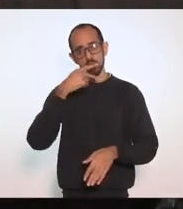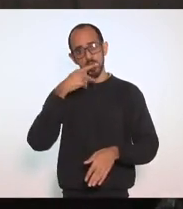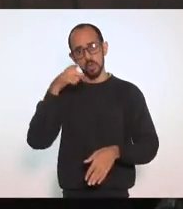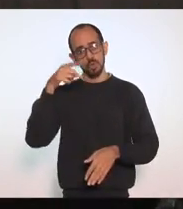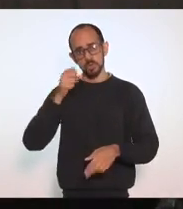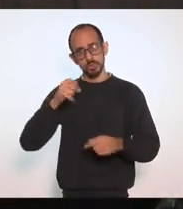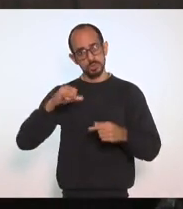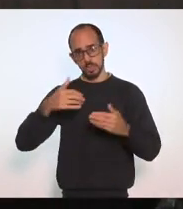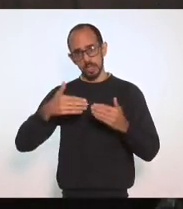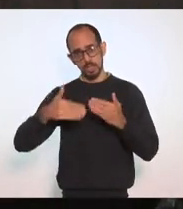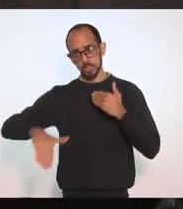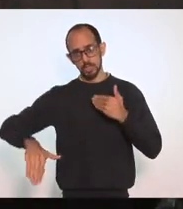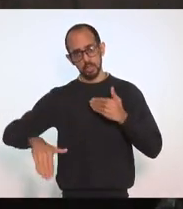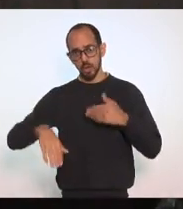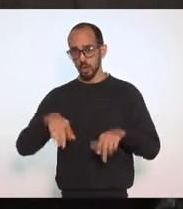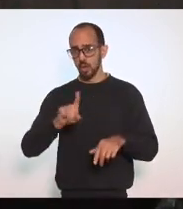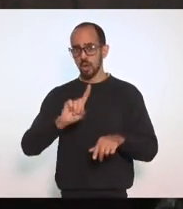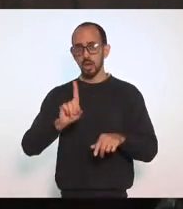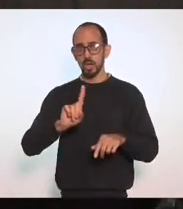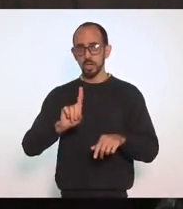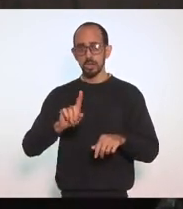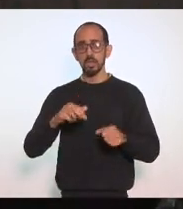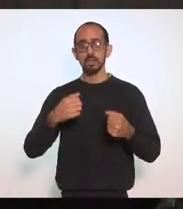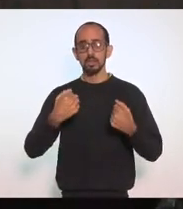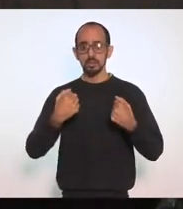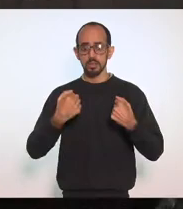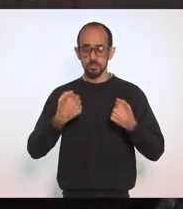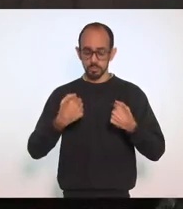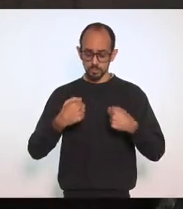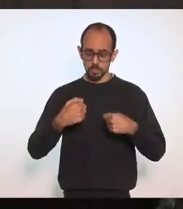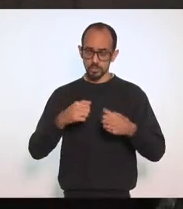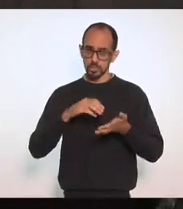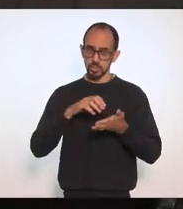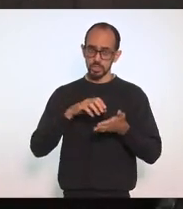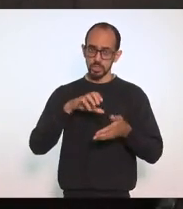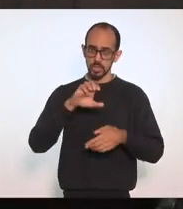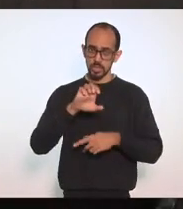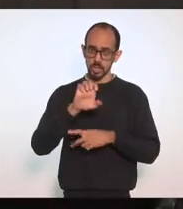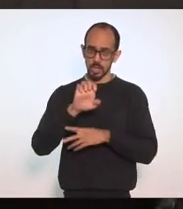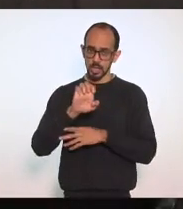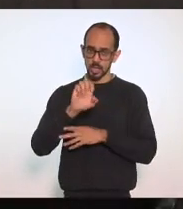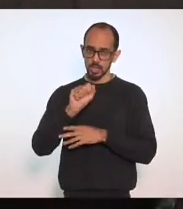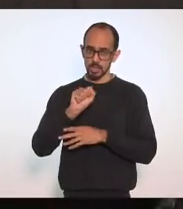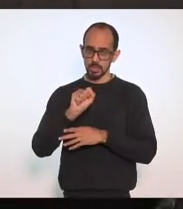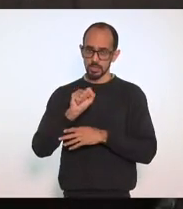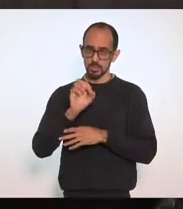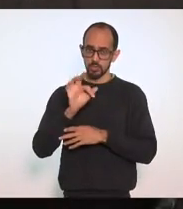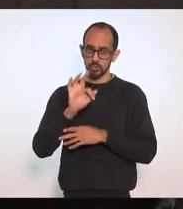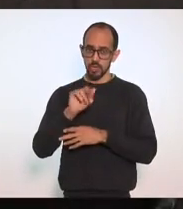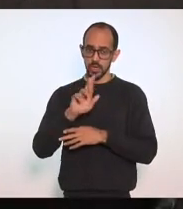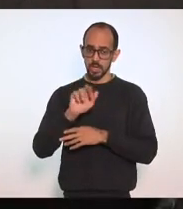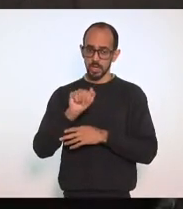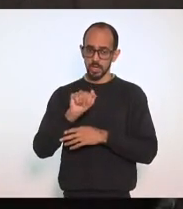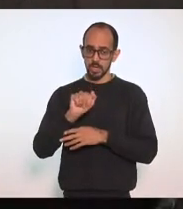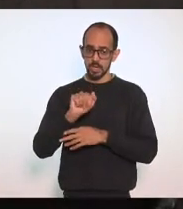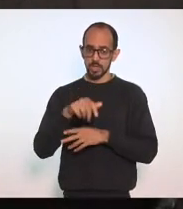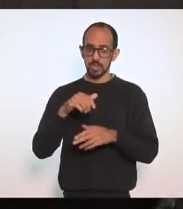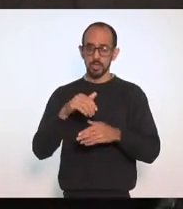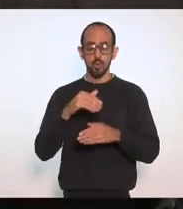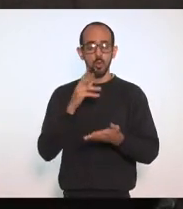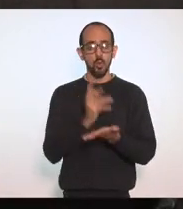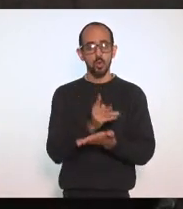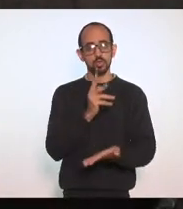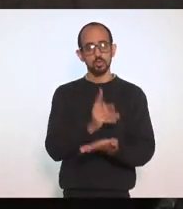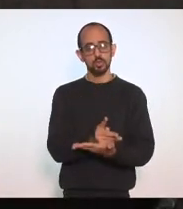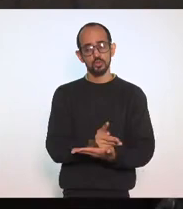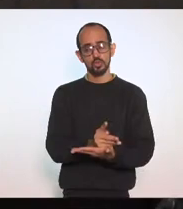Divergência Entre atos normativos Diferentes De instâncias Ou esferas De poder diferentes Que prevaleça O ato normativo Que